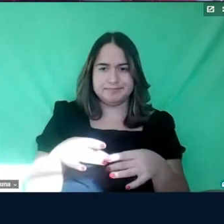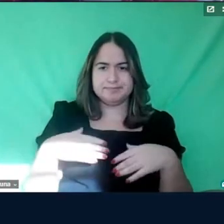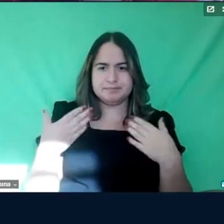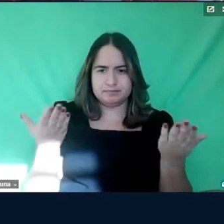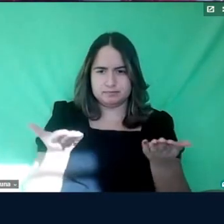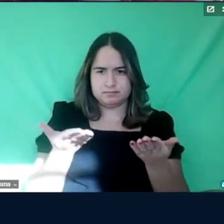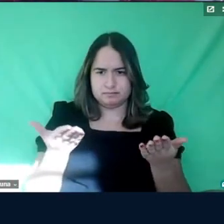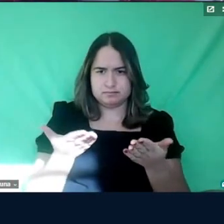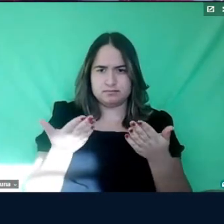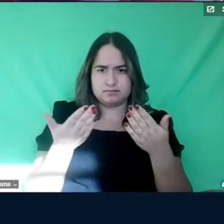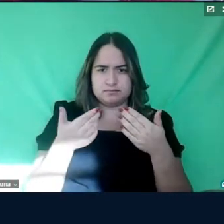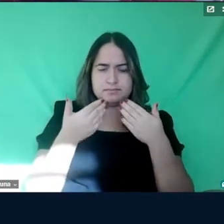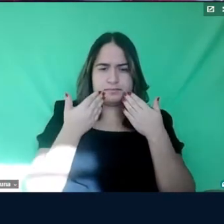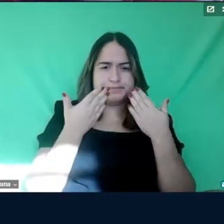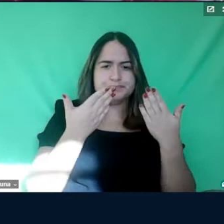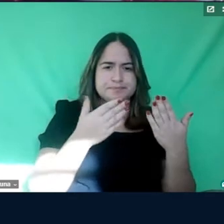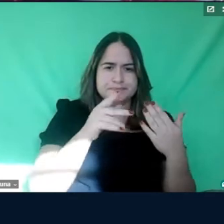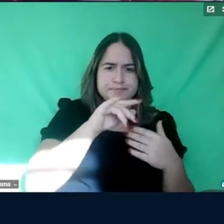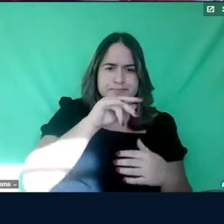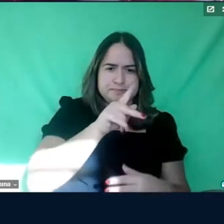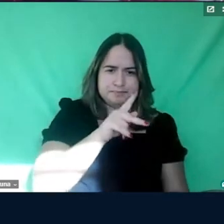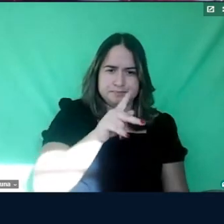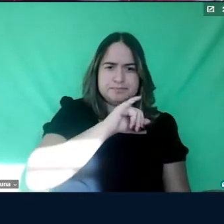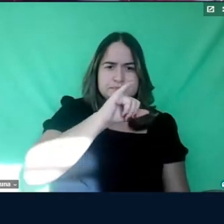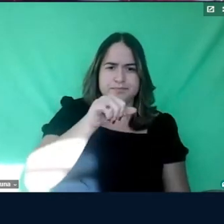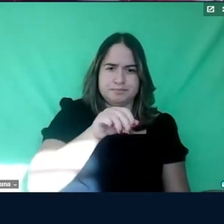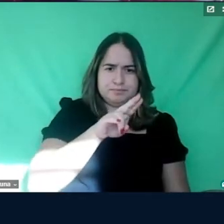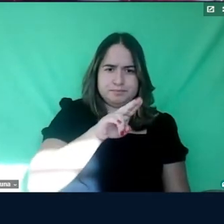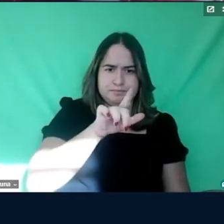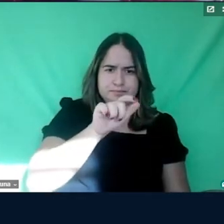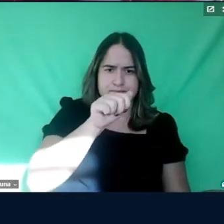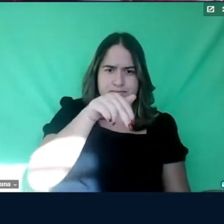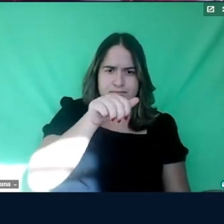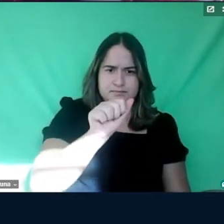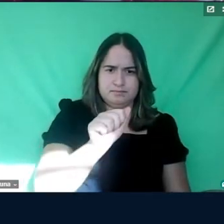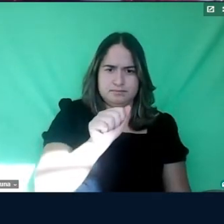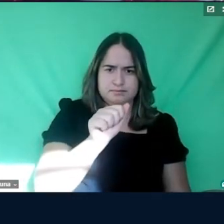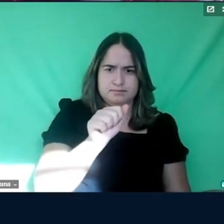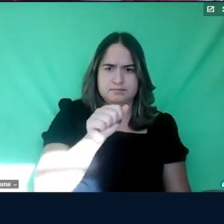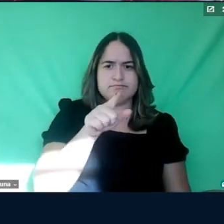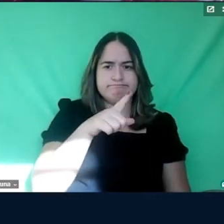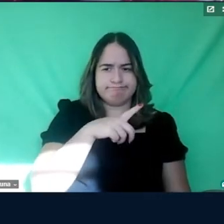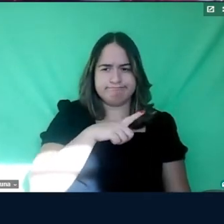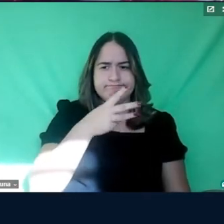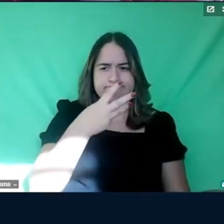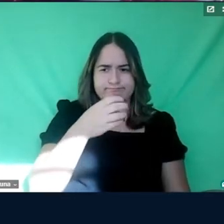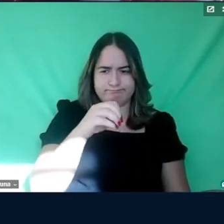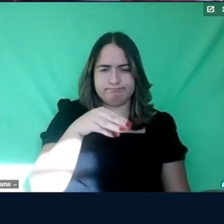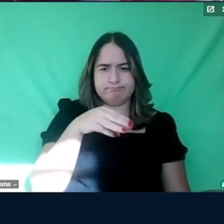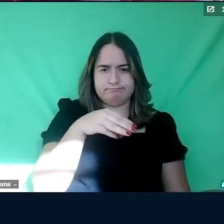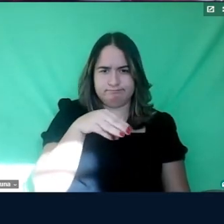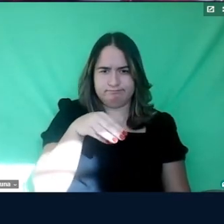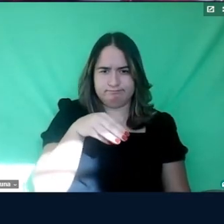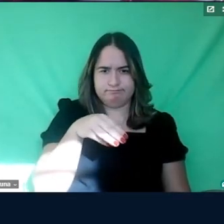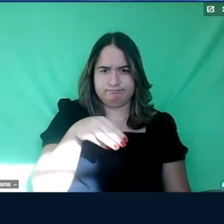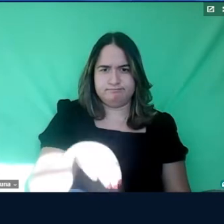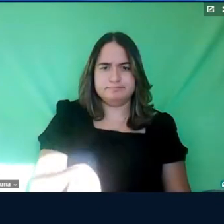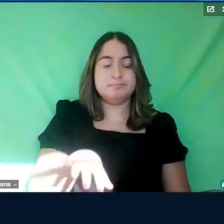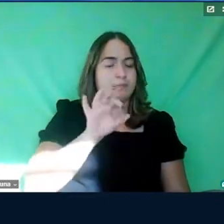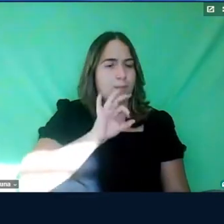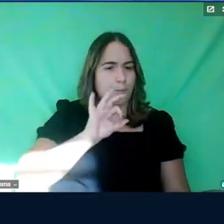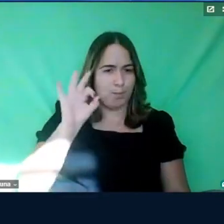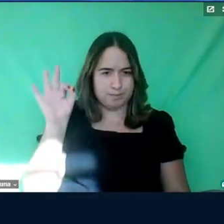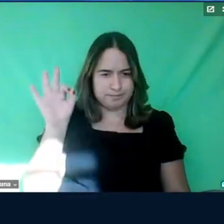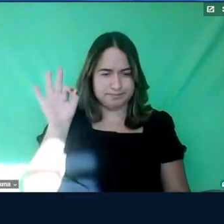agora à professora Juliane, à Juliana Tonelli. Juliana, uns 30 minutos? Está ótimo.